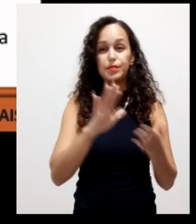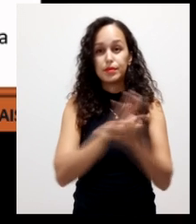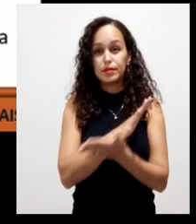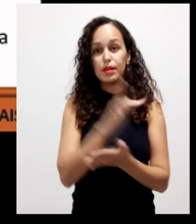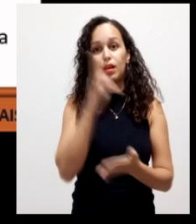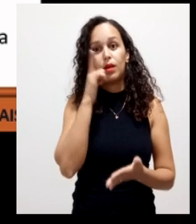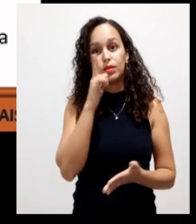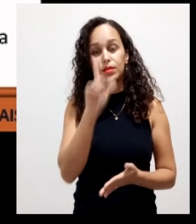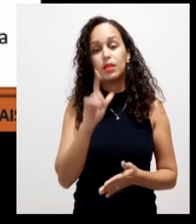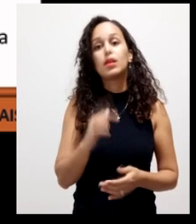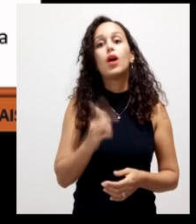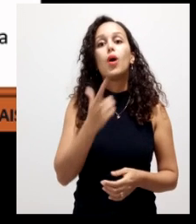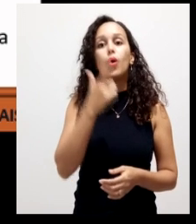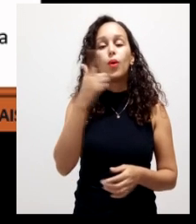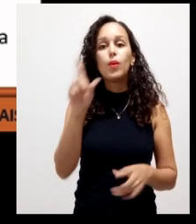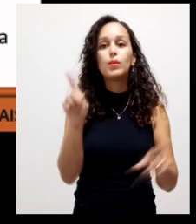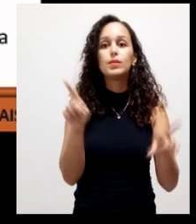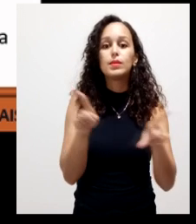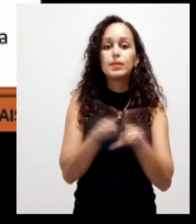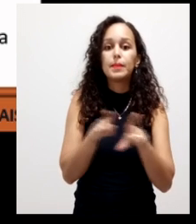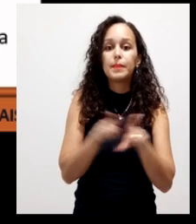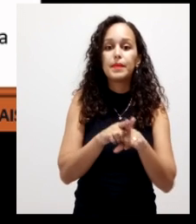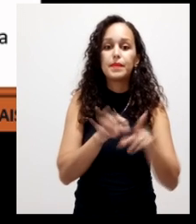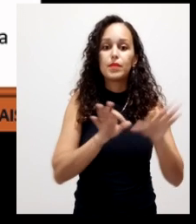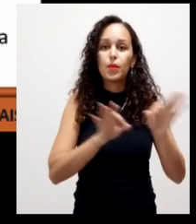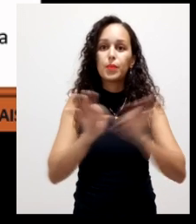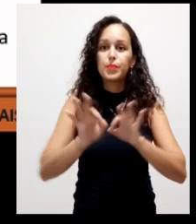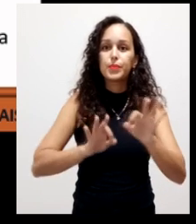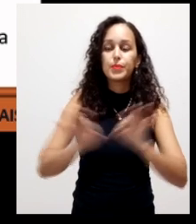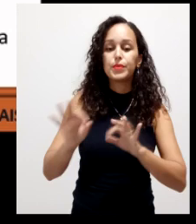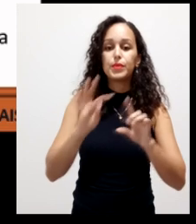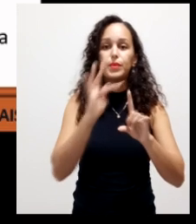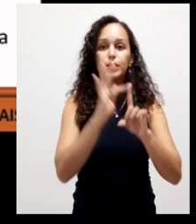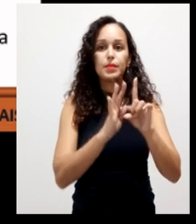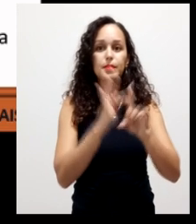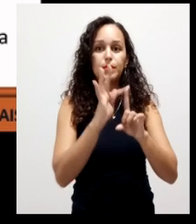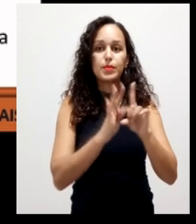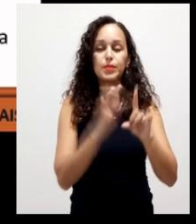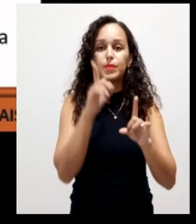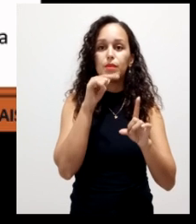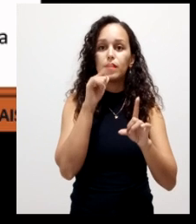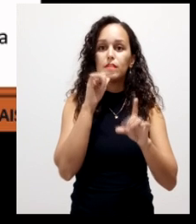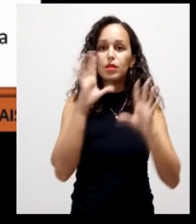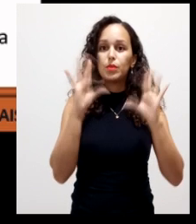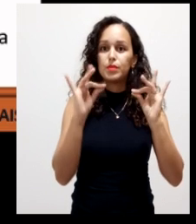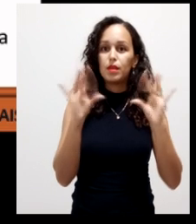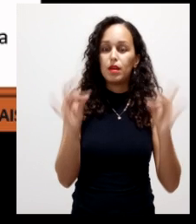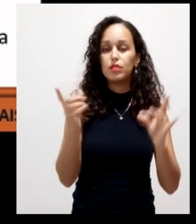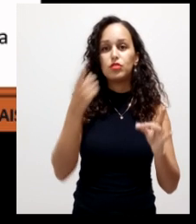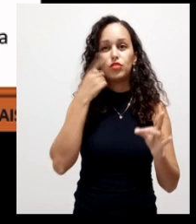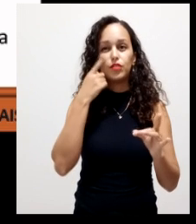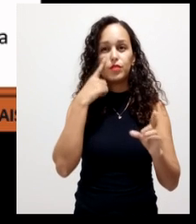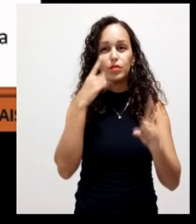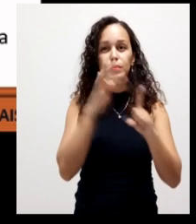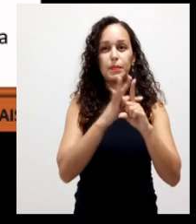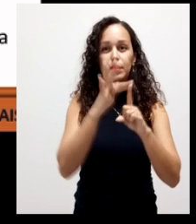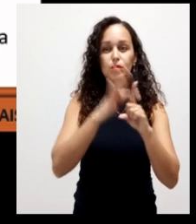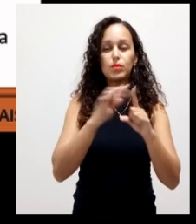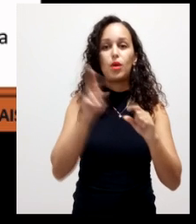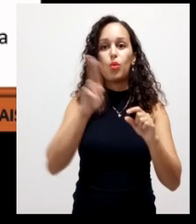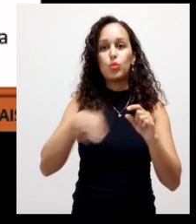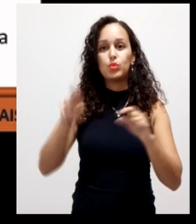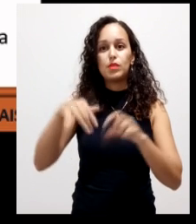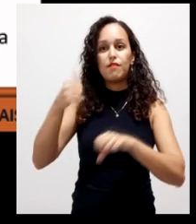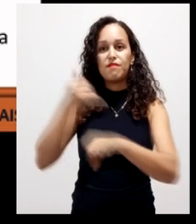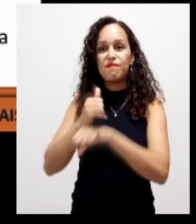forma de estar fazendo a manutenção a gente tem que fazer sempre esse controle da umidade da temperatura a temperatura como mostrei com o vergalhão a